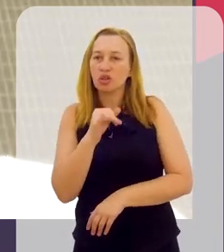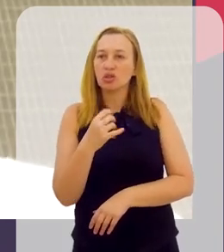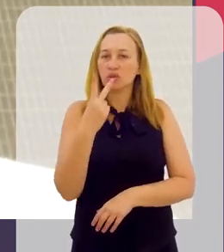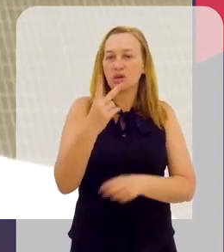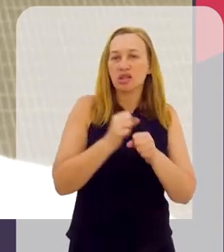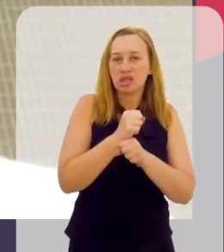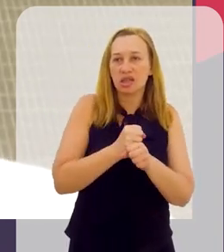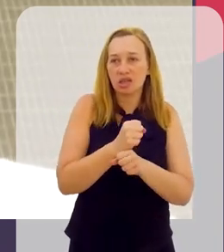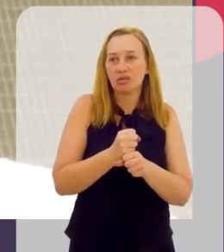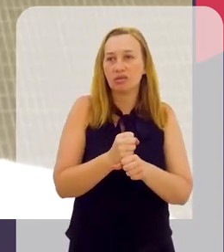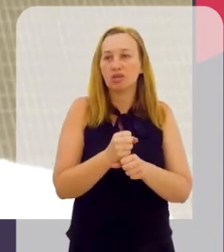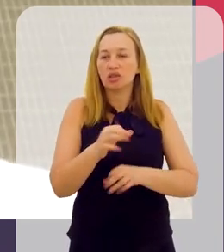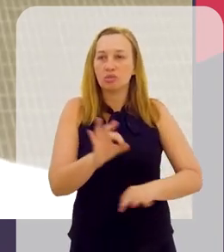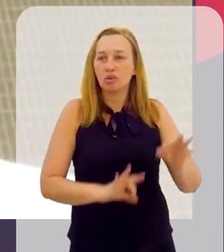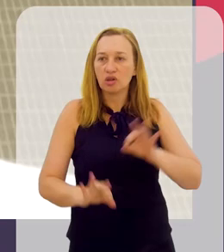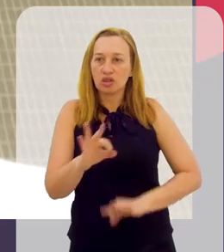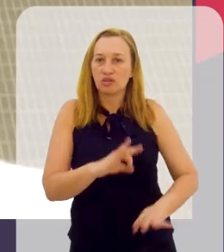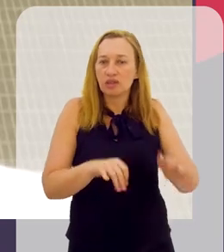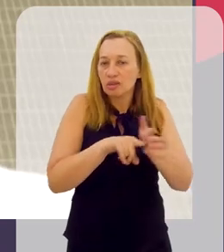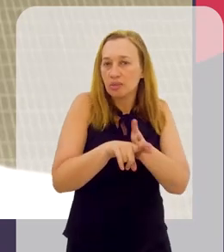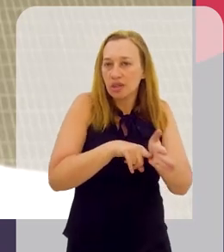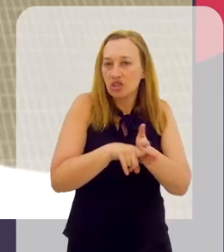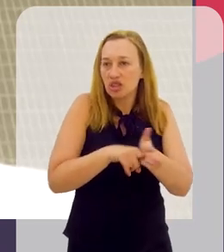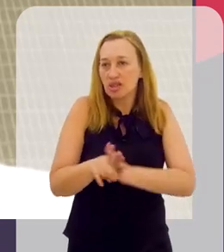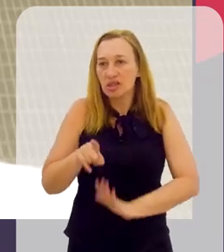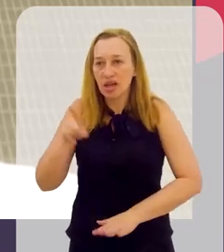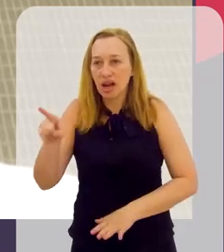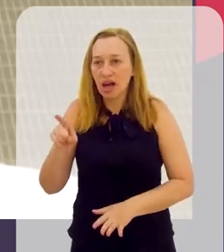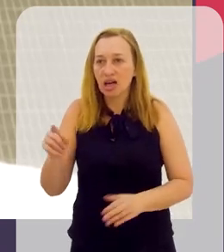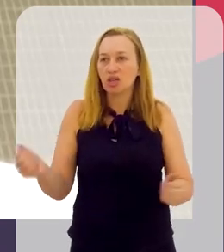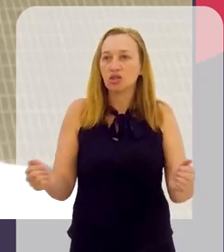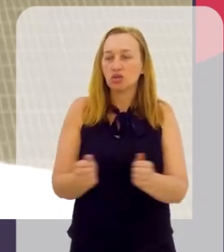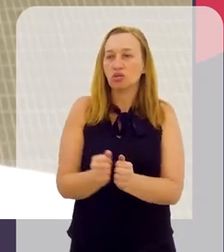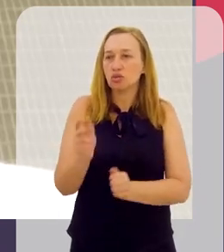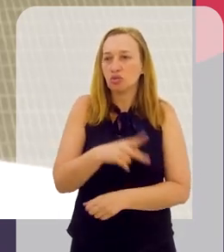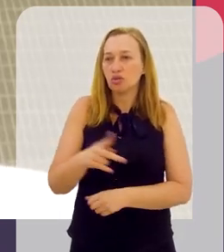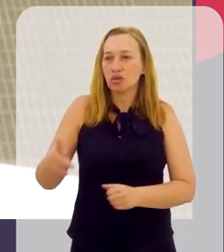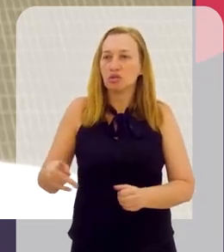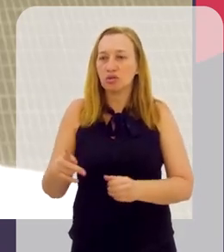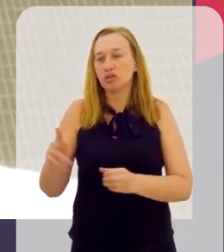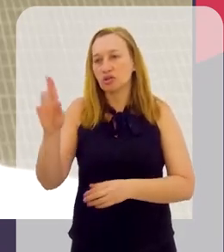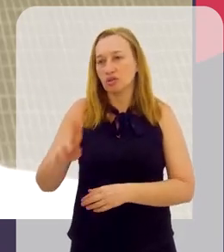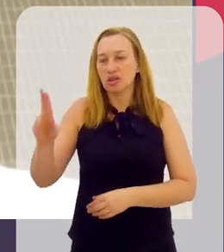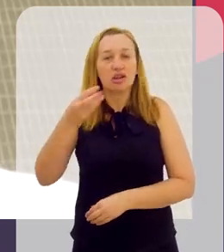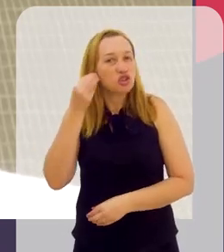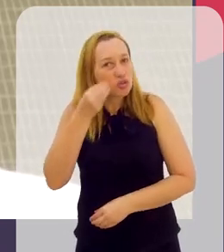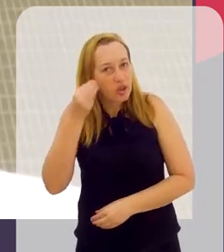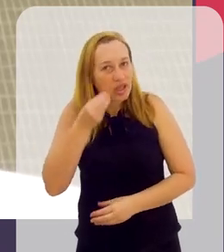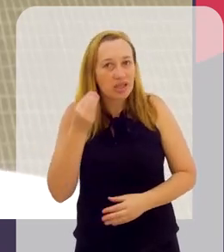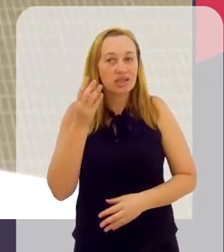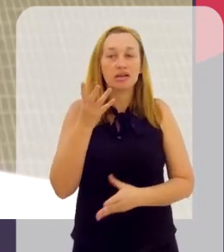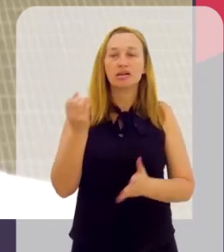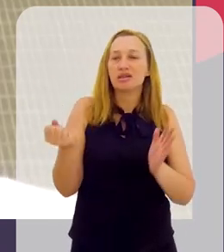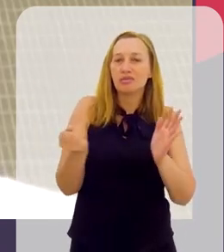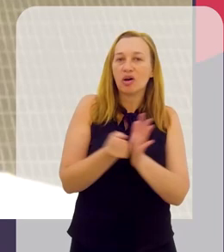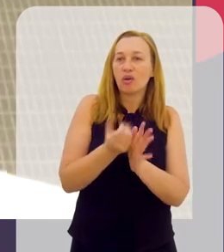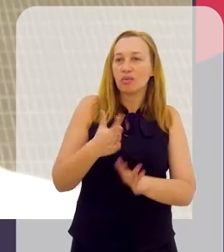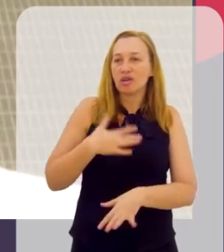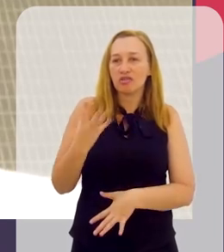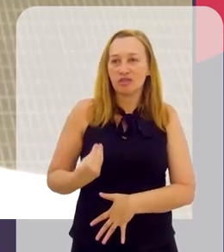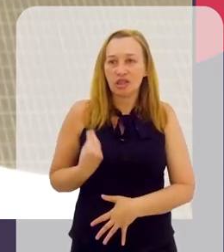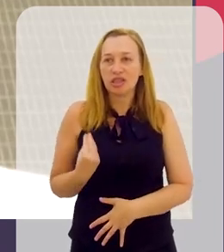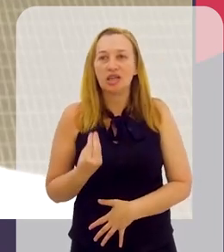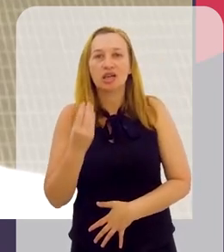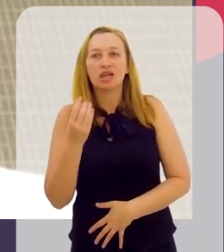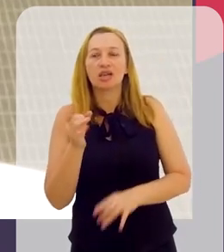projeto fazendo pesquisa na área da biologia, lá com os pesquisadores da universidade. Então, foi uma experiência muito marcante,